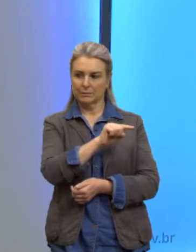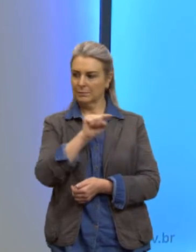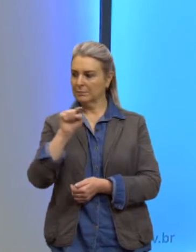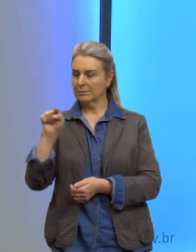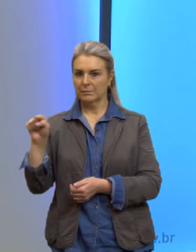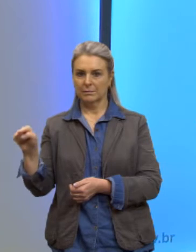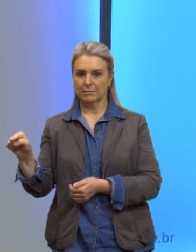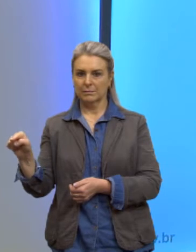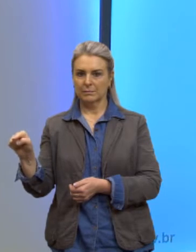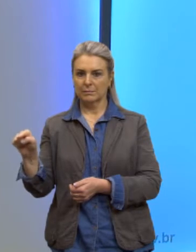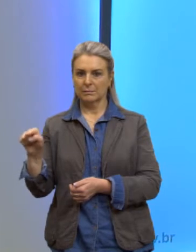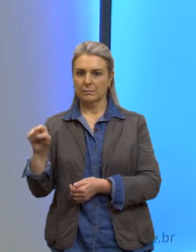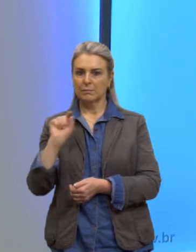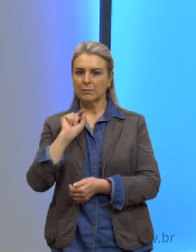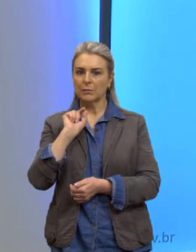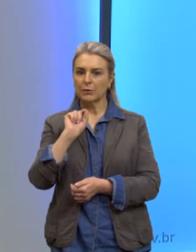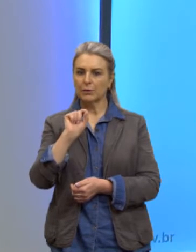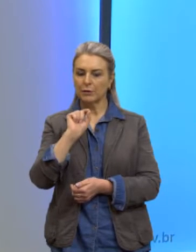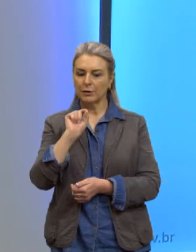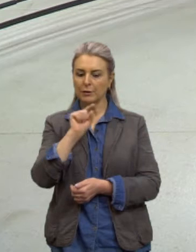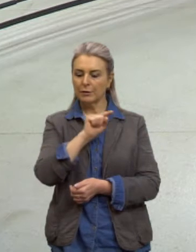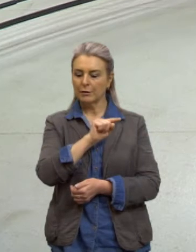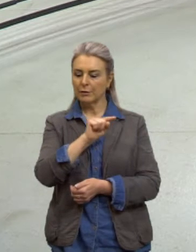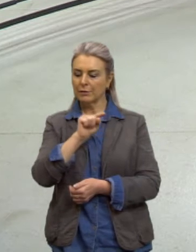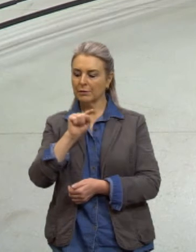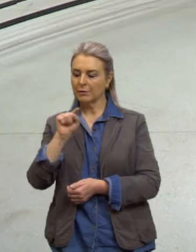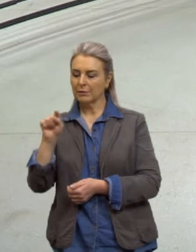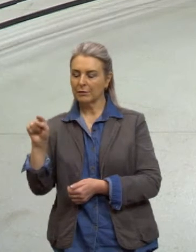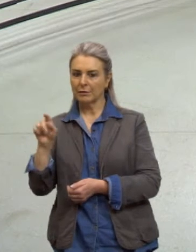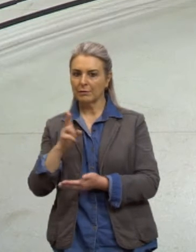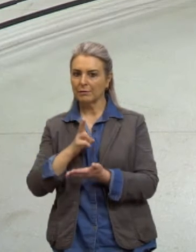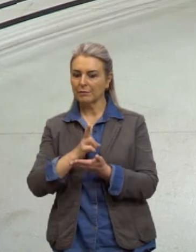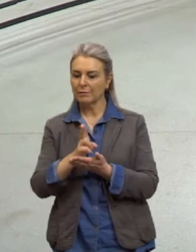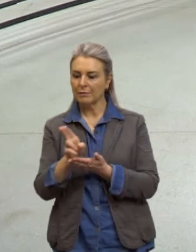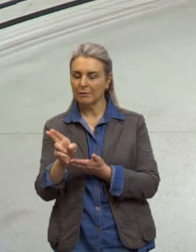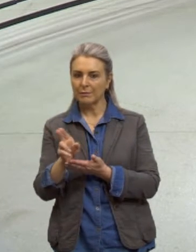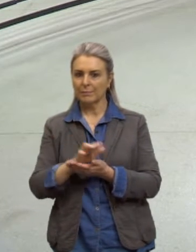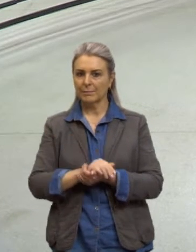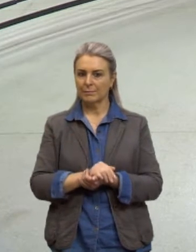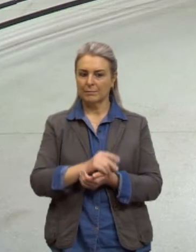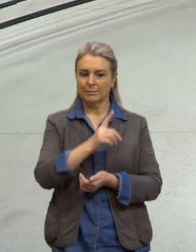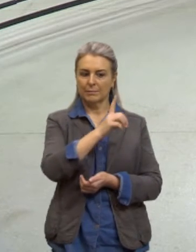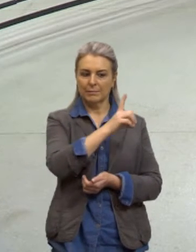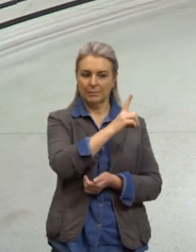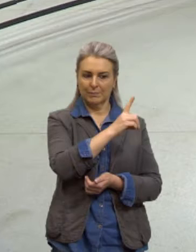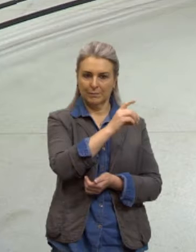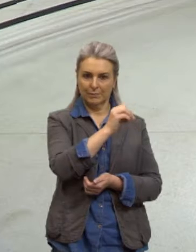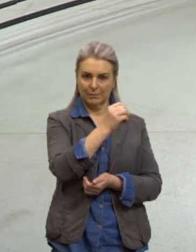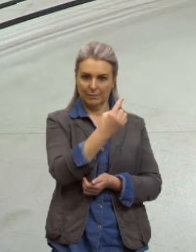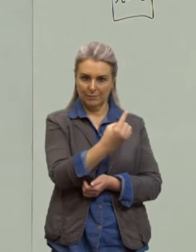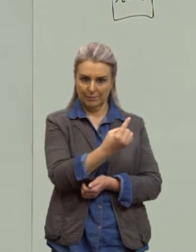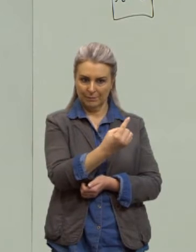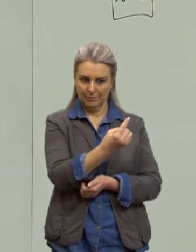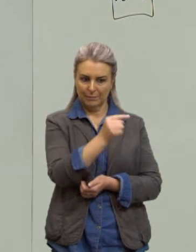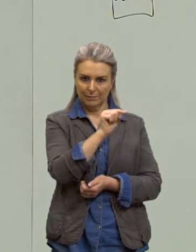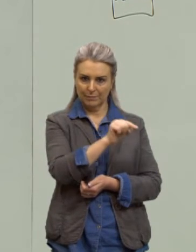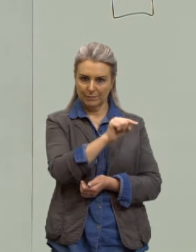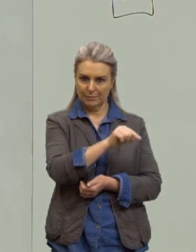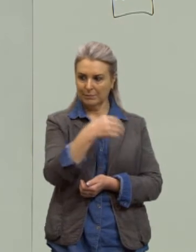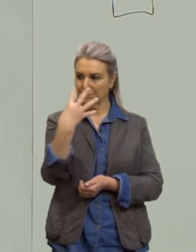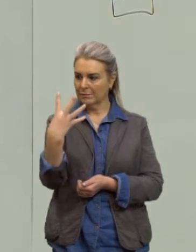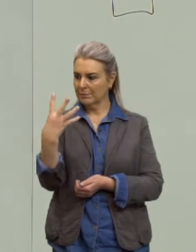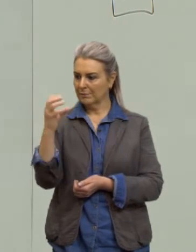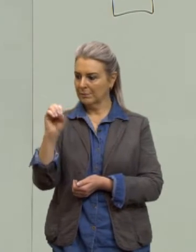vamos ver quem faz parte dessa nossa sequência entre o cento e um e o